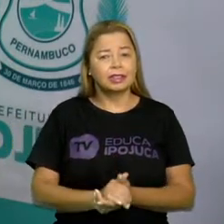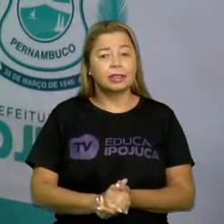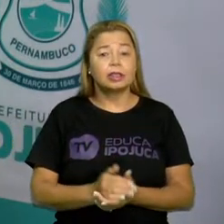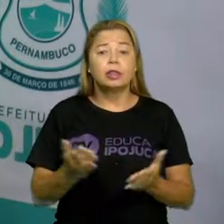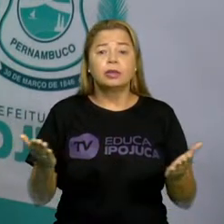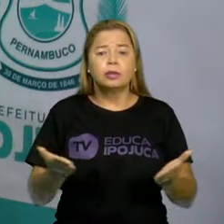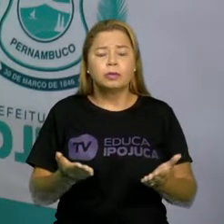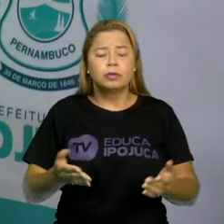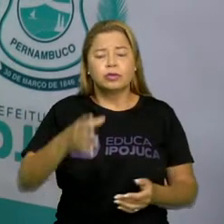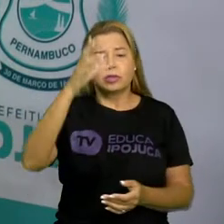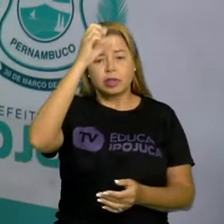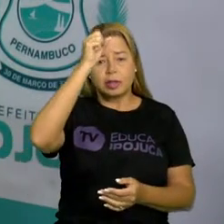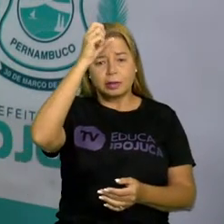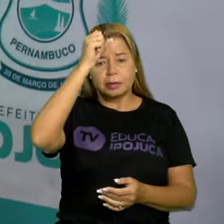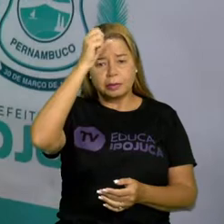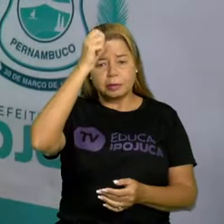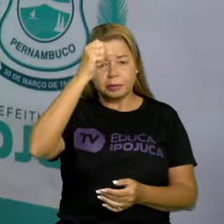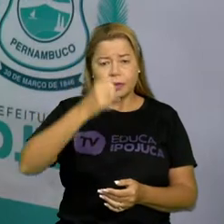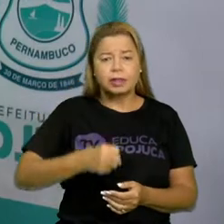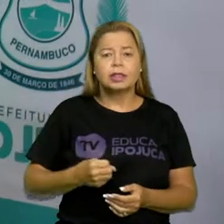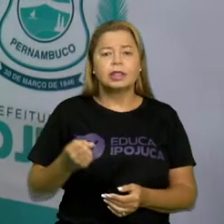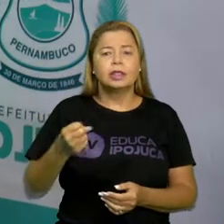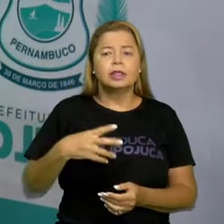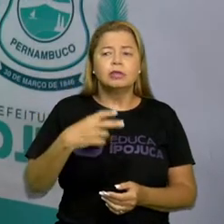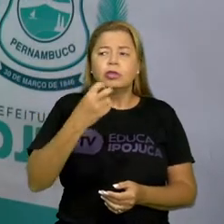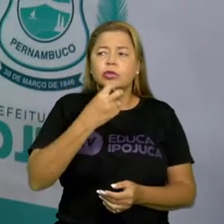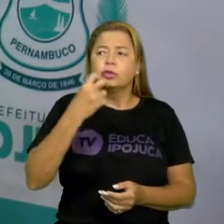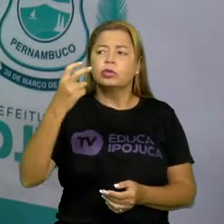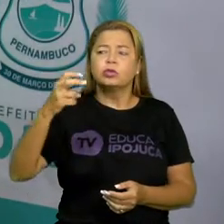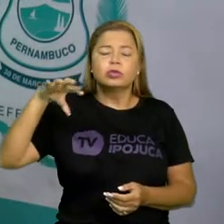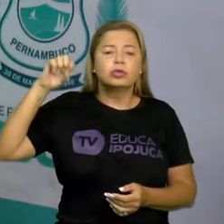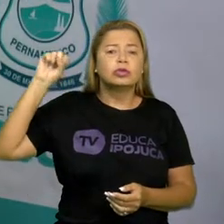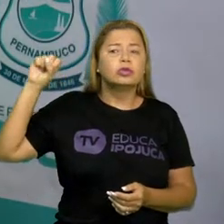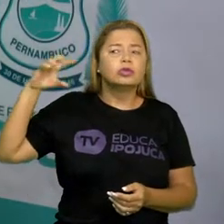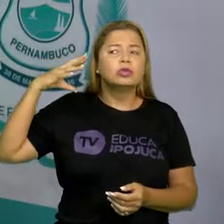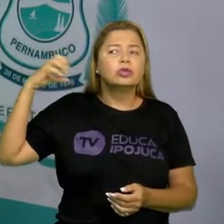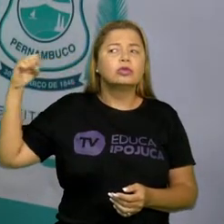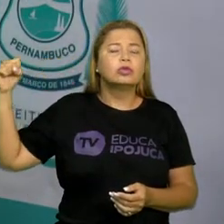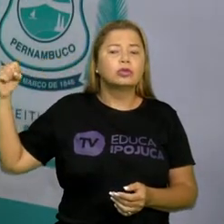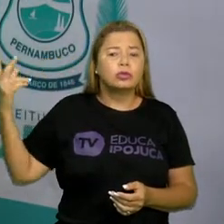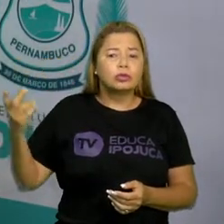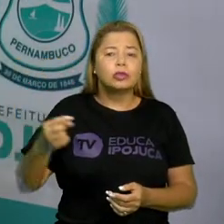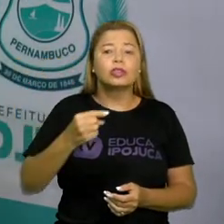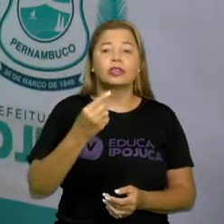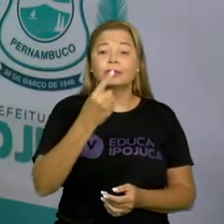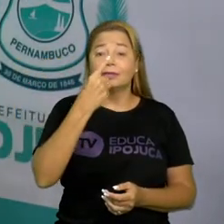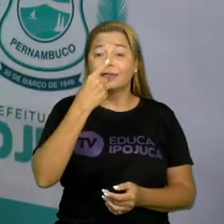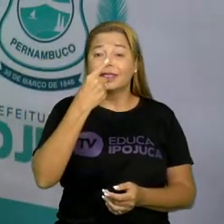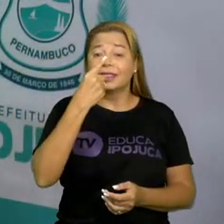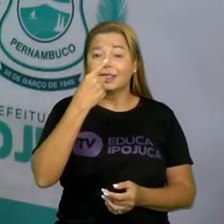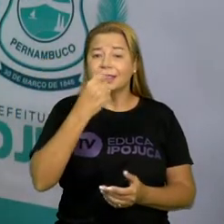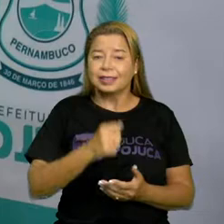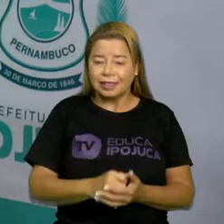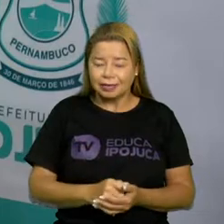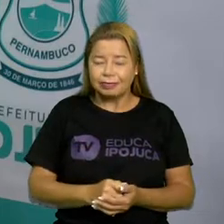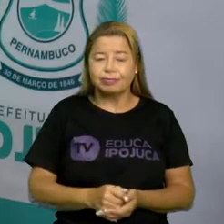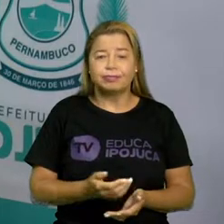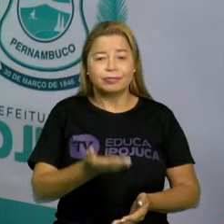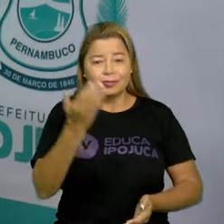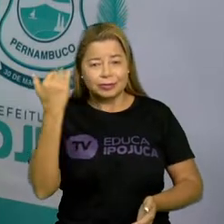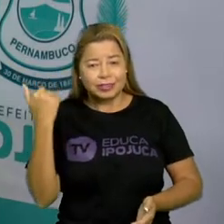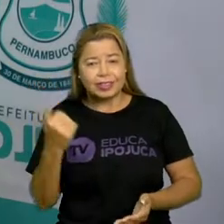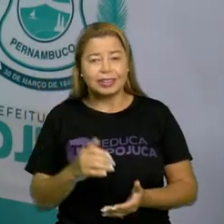sons nasais. Existe isso? Claro, existe o som nasal. Vamos lá estudar, aprender, para a gente